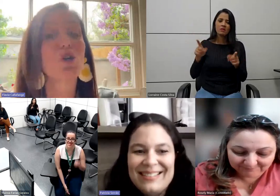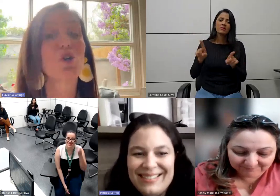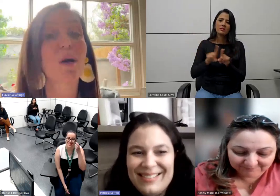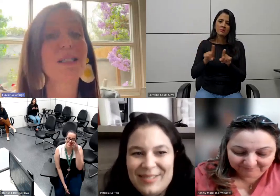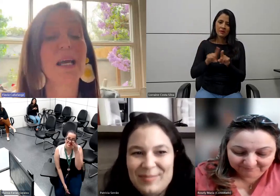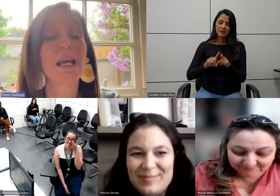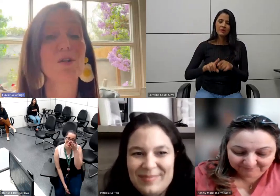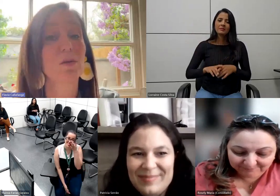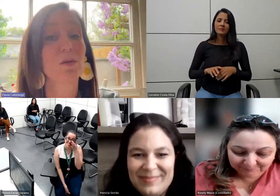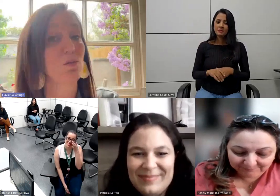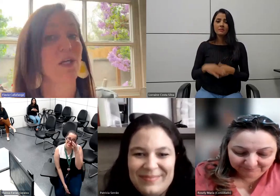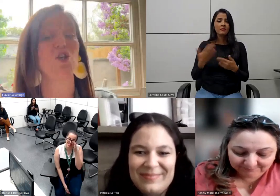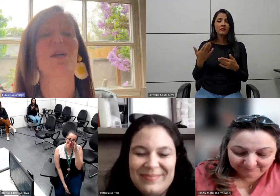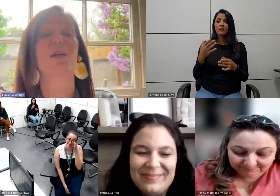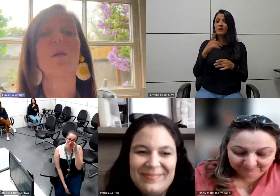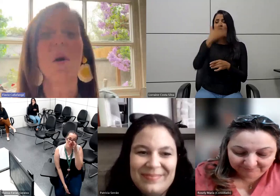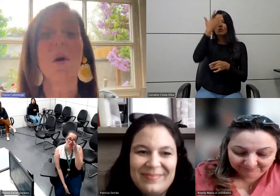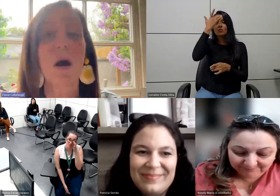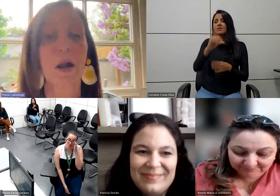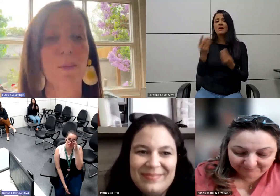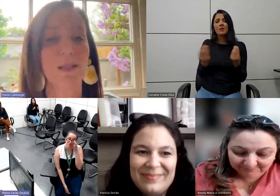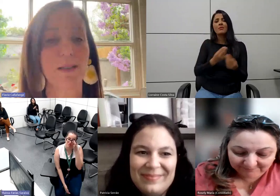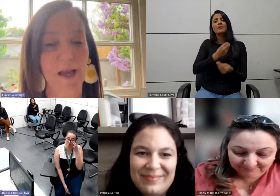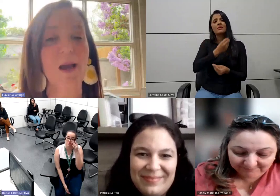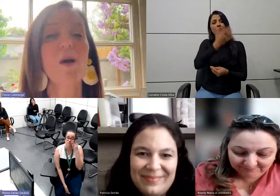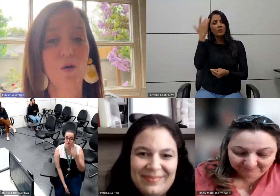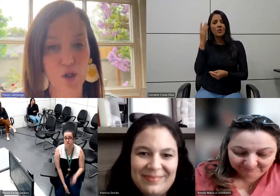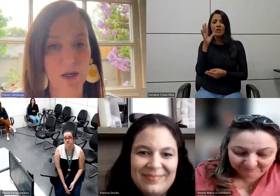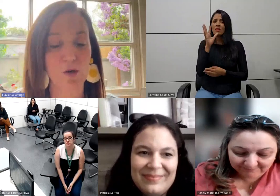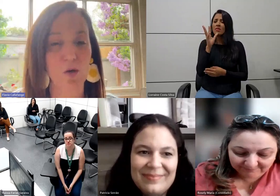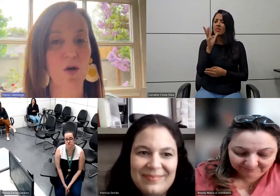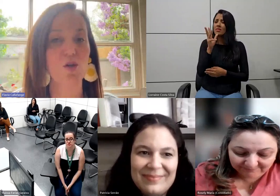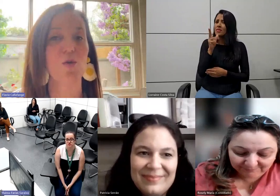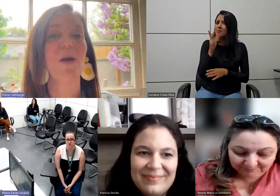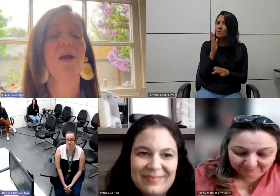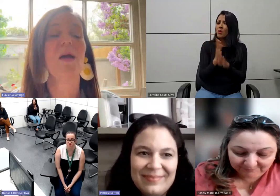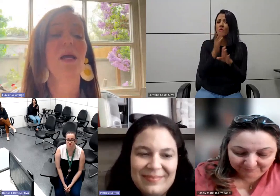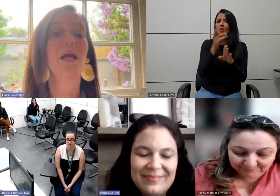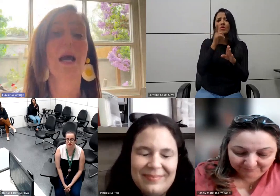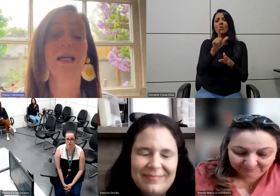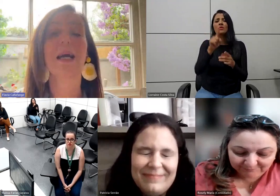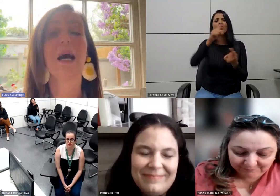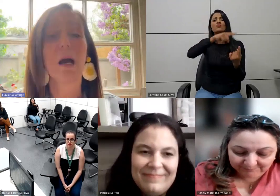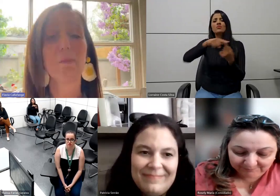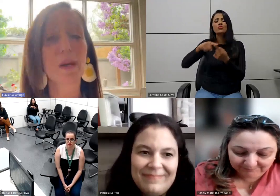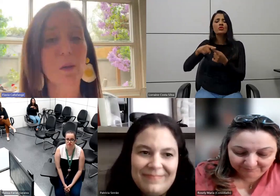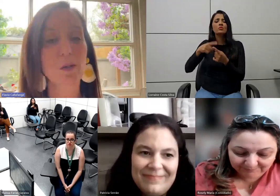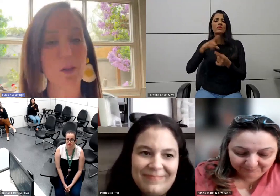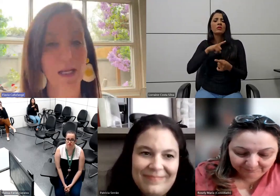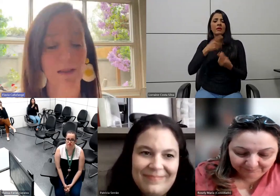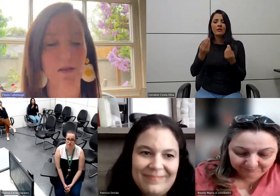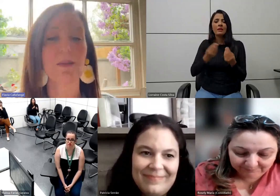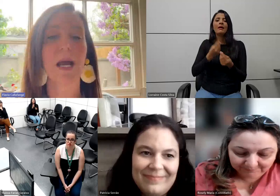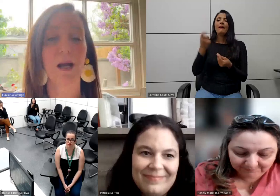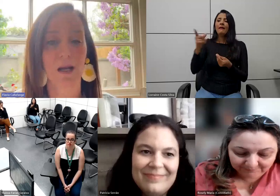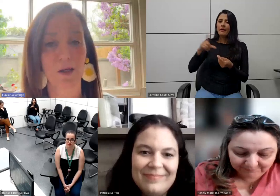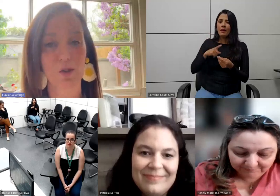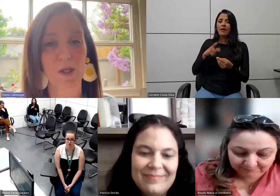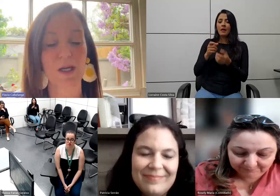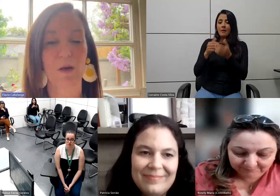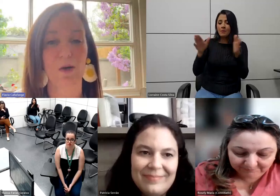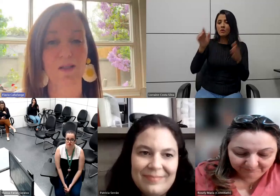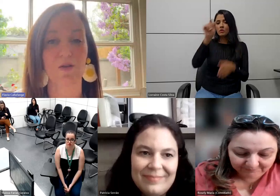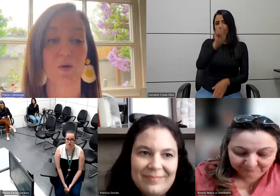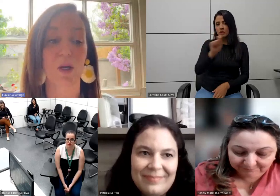mas... Eu estou desconhecido, tem muita gente que demora a obter o diagnóstico, e aí ela abriu a associação dela